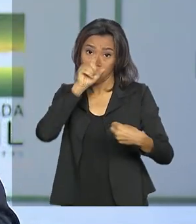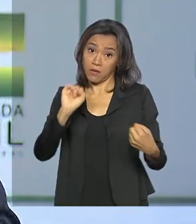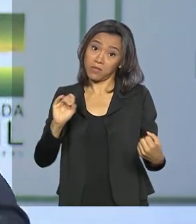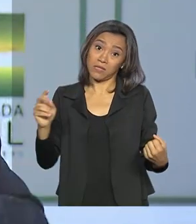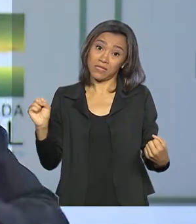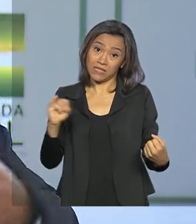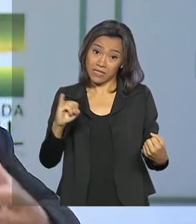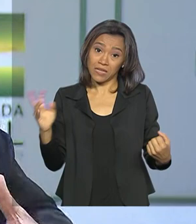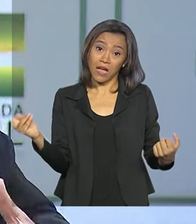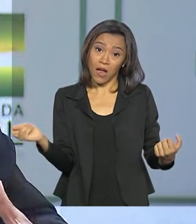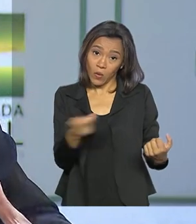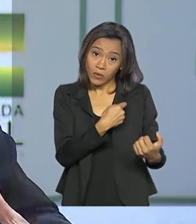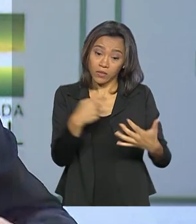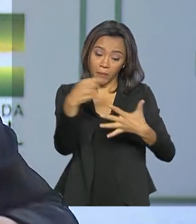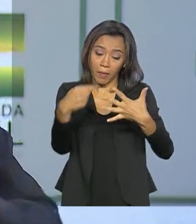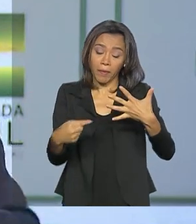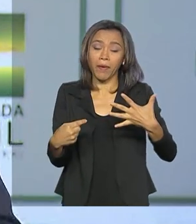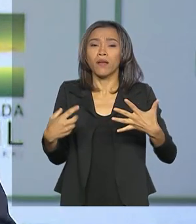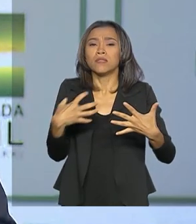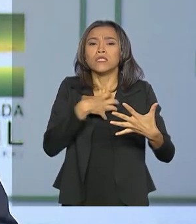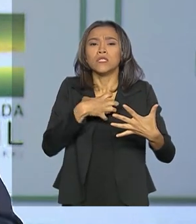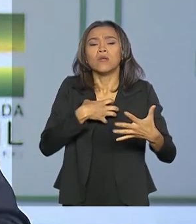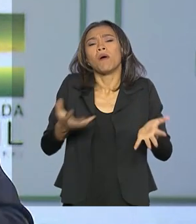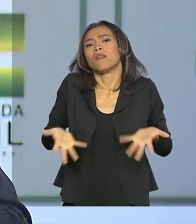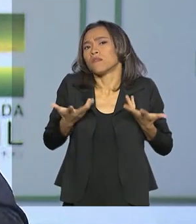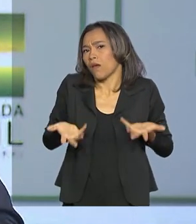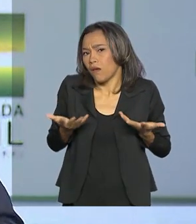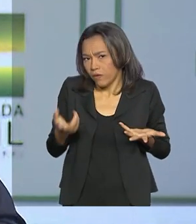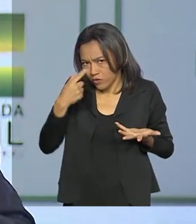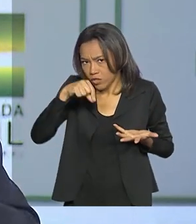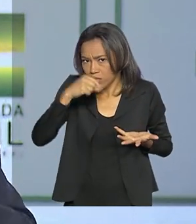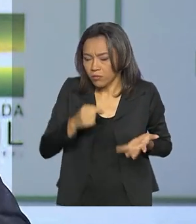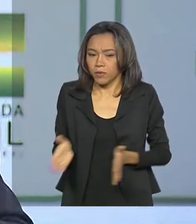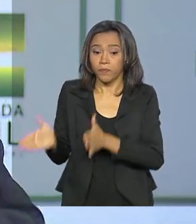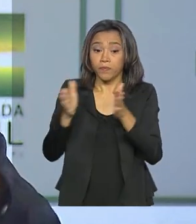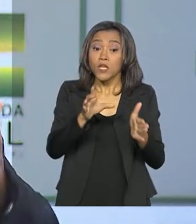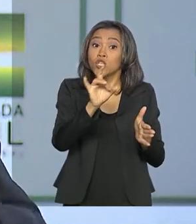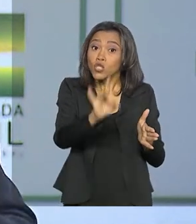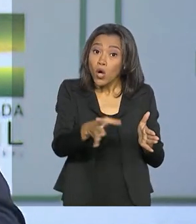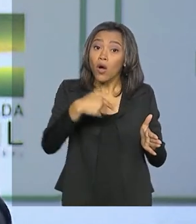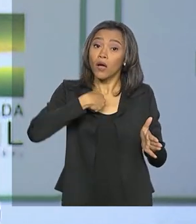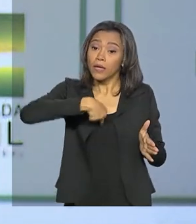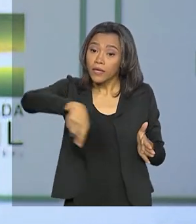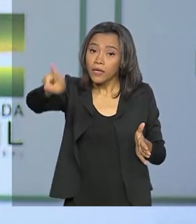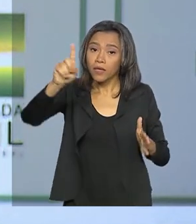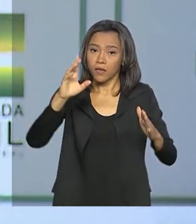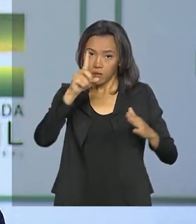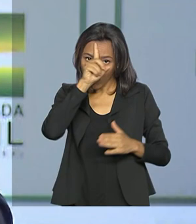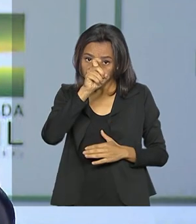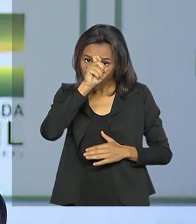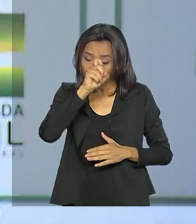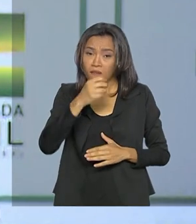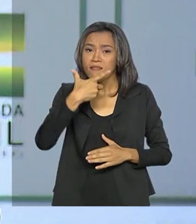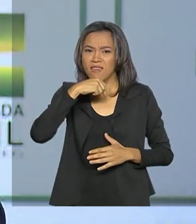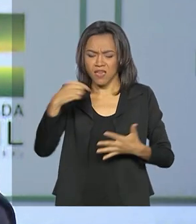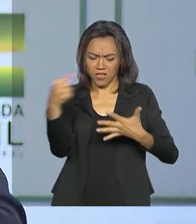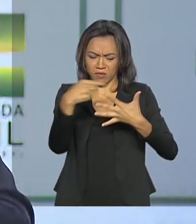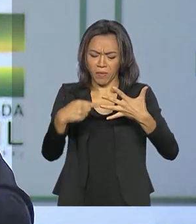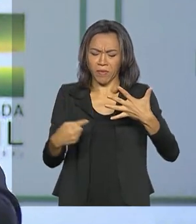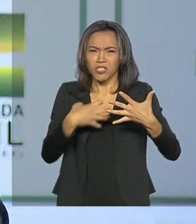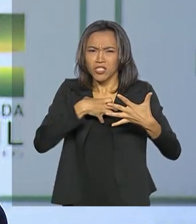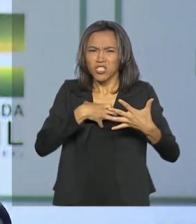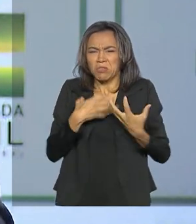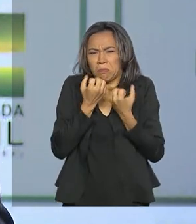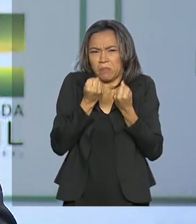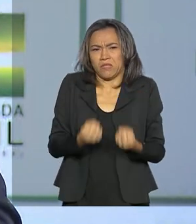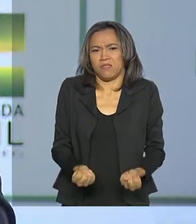de sintomas leves de gripe. Vamos deixar para ir nas unidades de saúde aquelas pessoas que tiverem sintomas mais fortes,